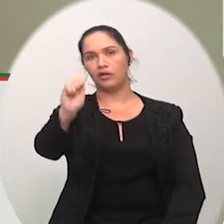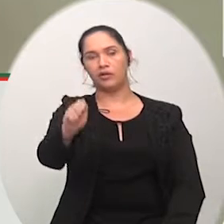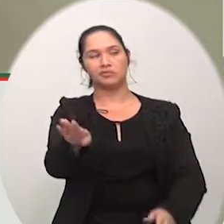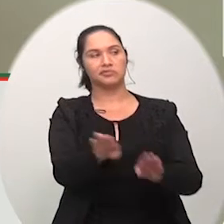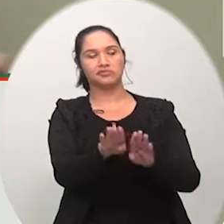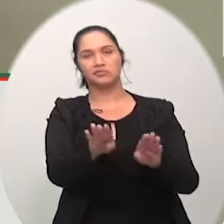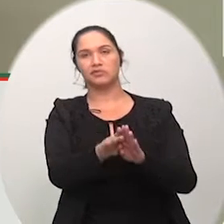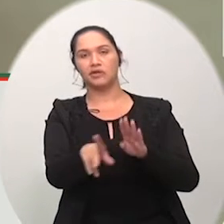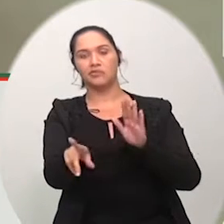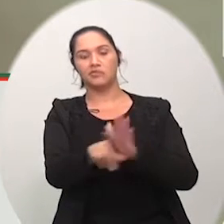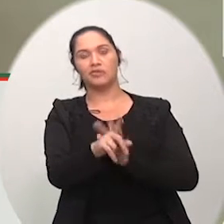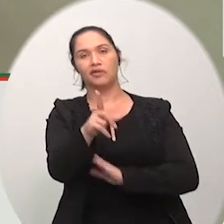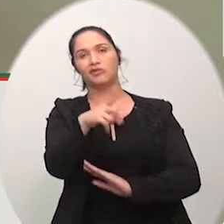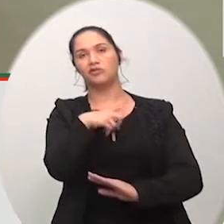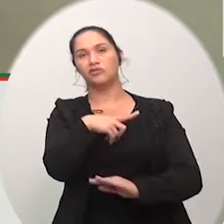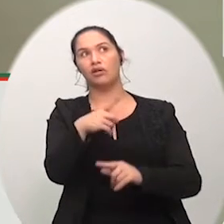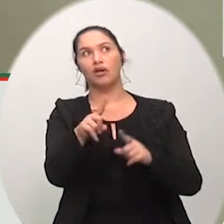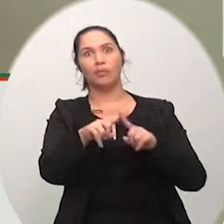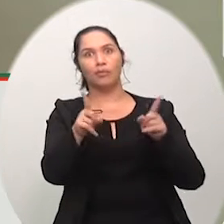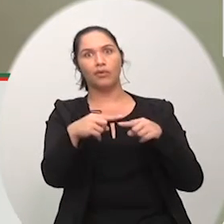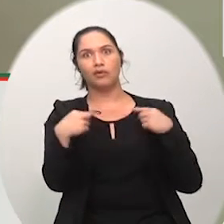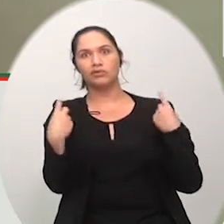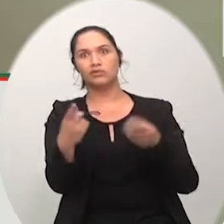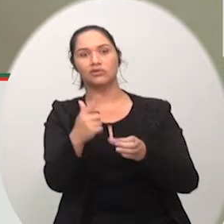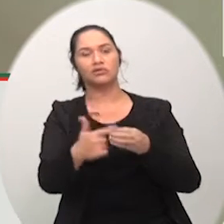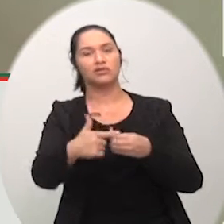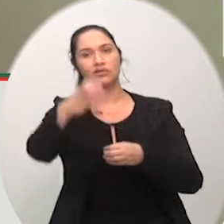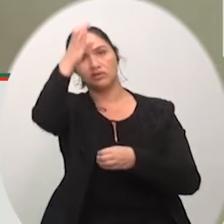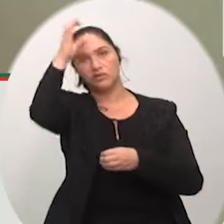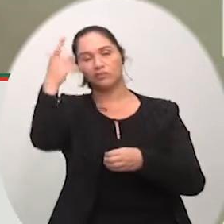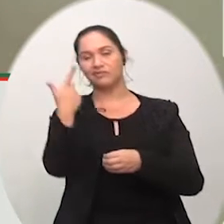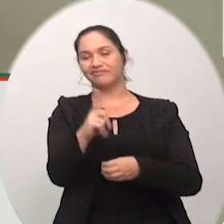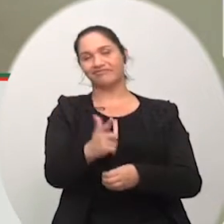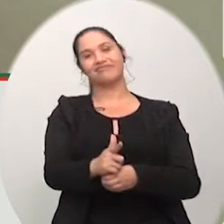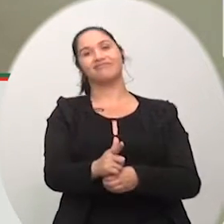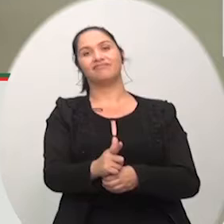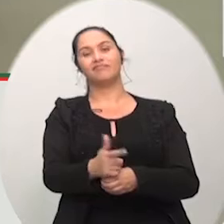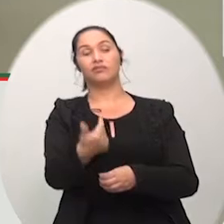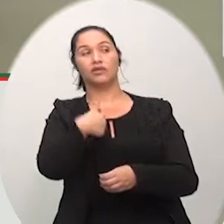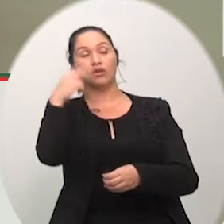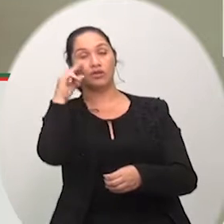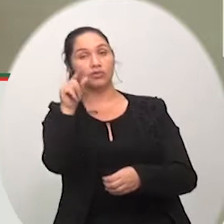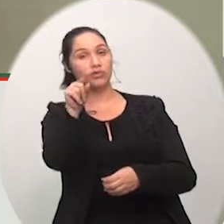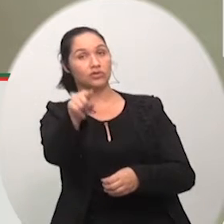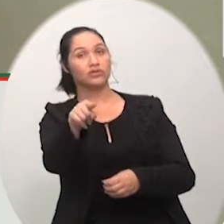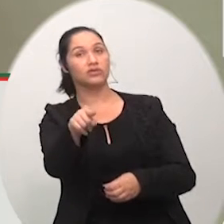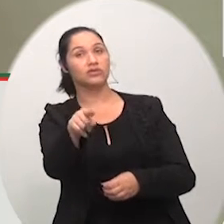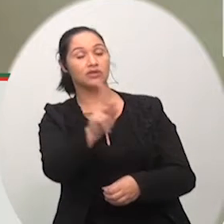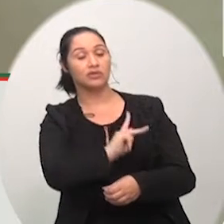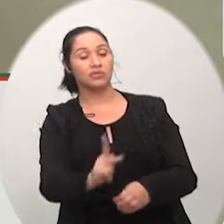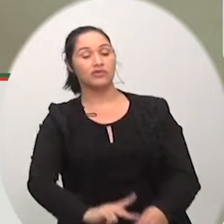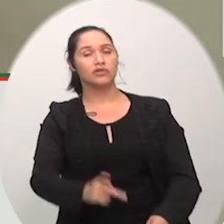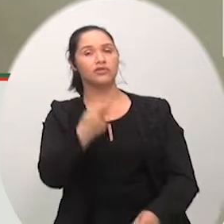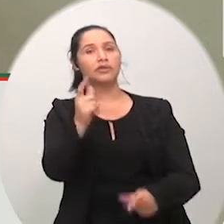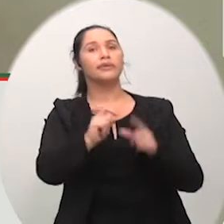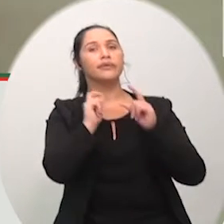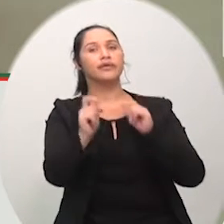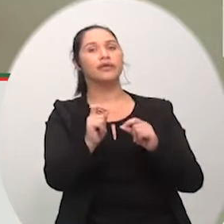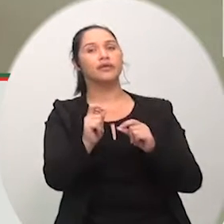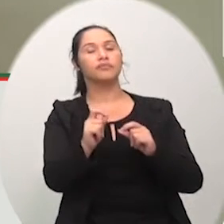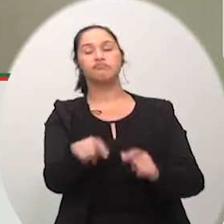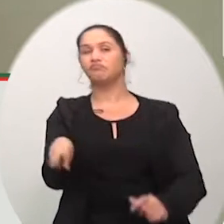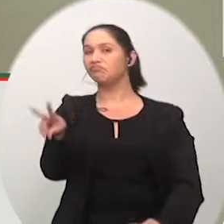e nós aqui na cidade de Cristilma não tínhamos e eu me lembro muito bem que vossa excelência falou assim vereador Potelec